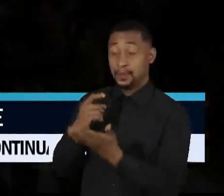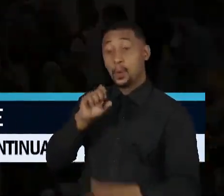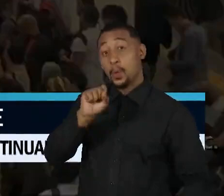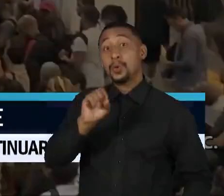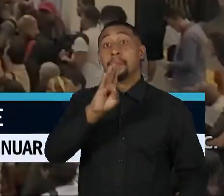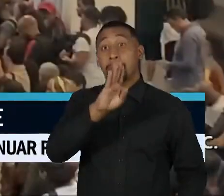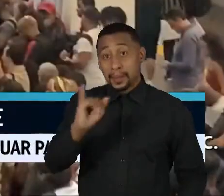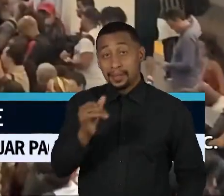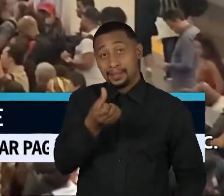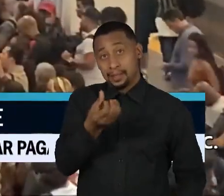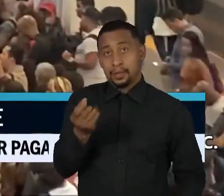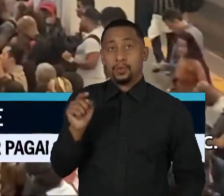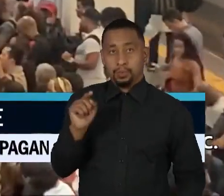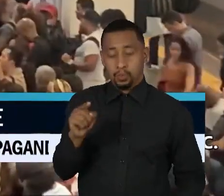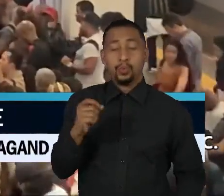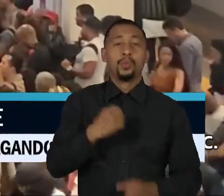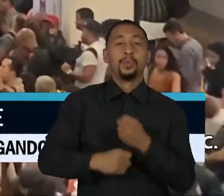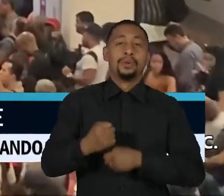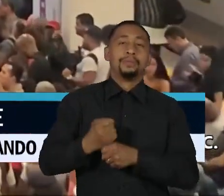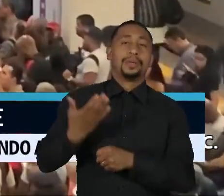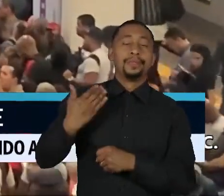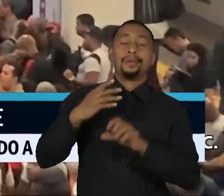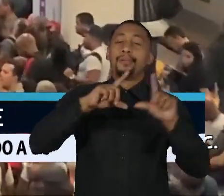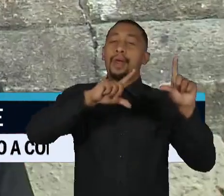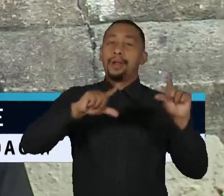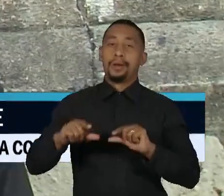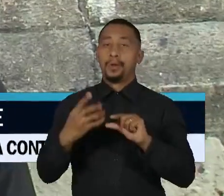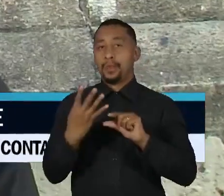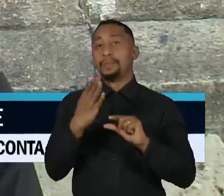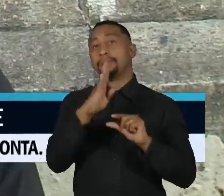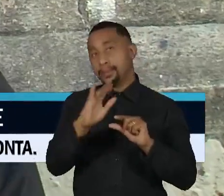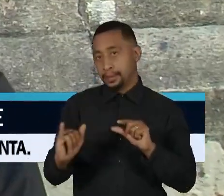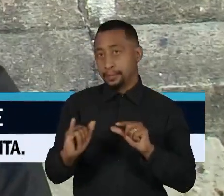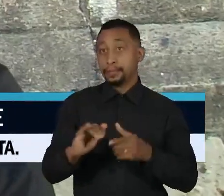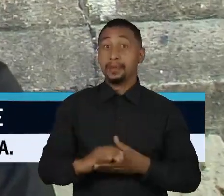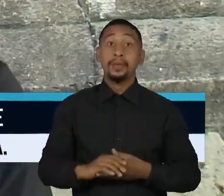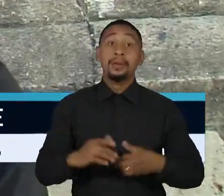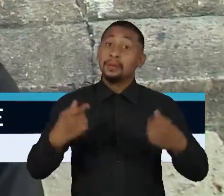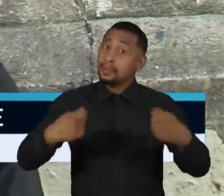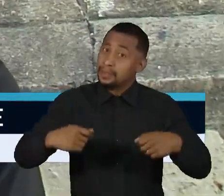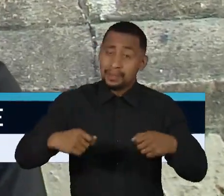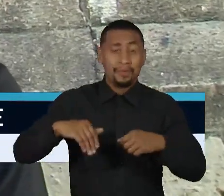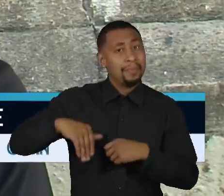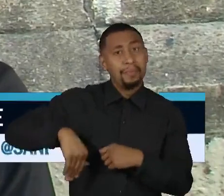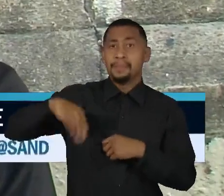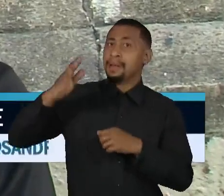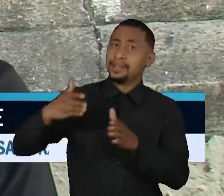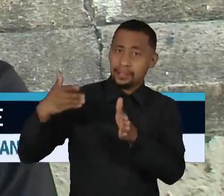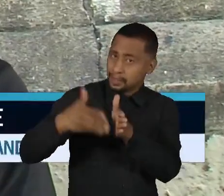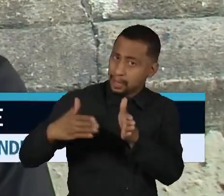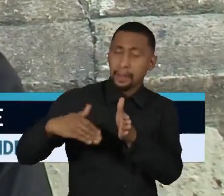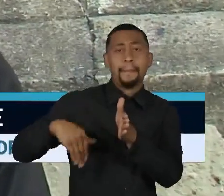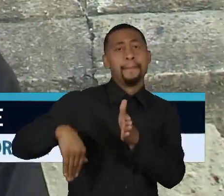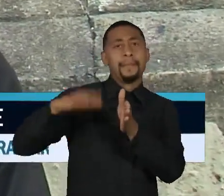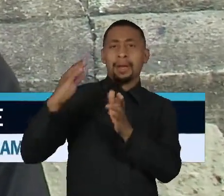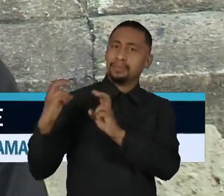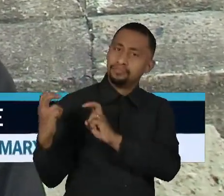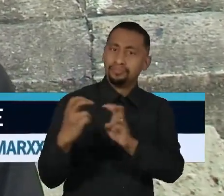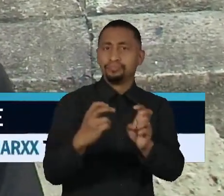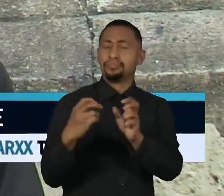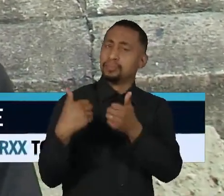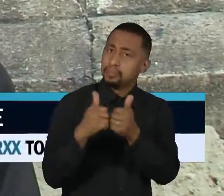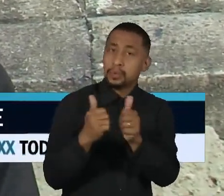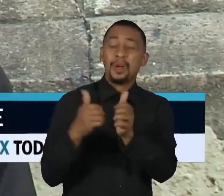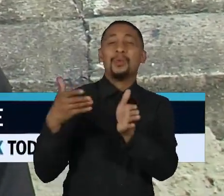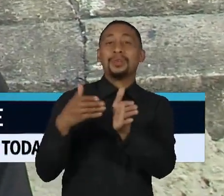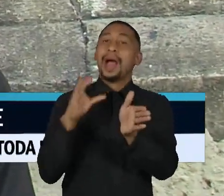reais. No ano passado, caiu para 4 bilhões. Deveria ter mais oferta, mais demanda de trens, com menos intervalos, porque às vezes o